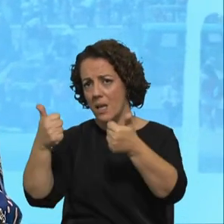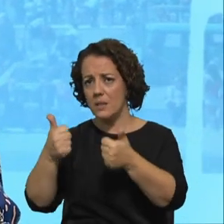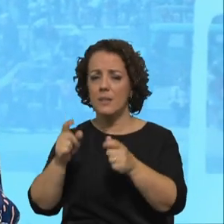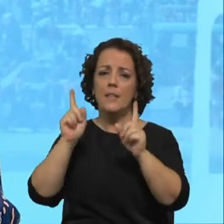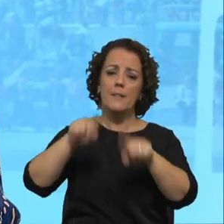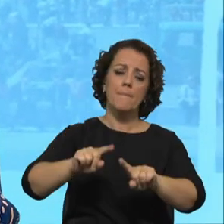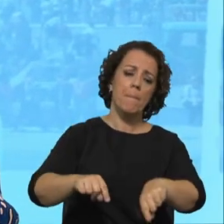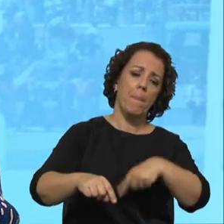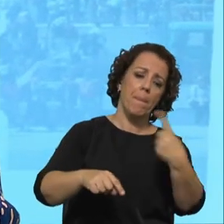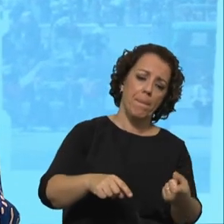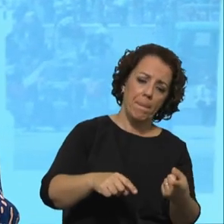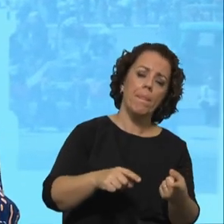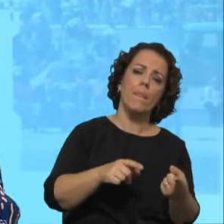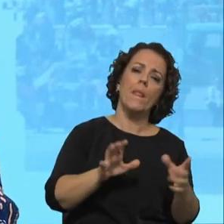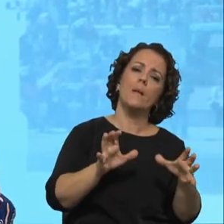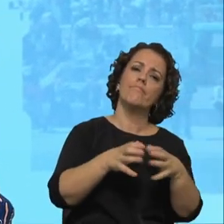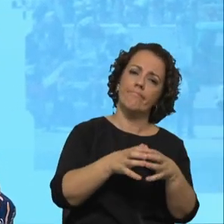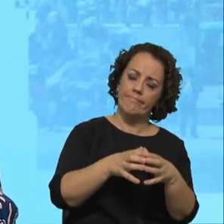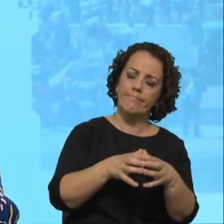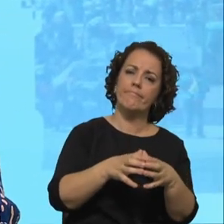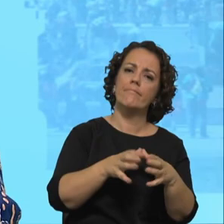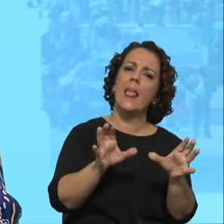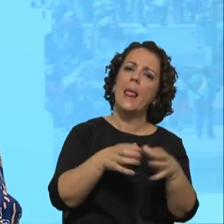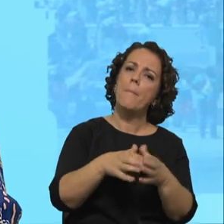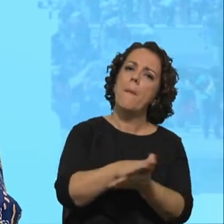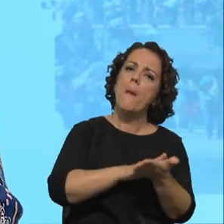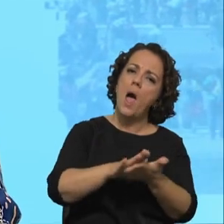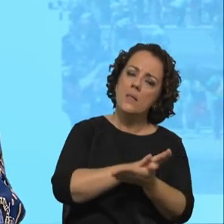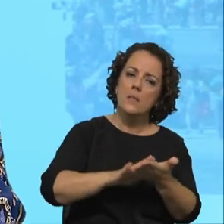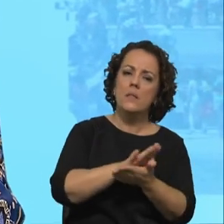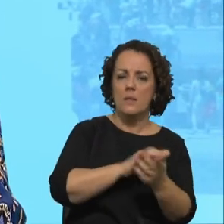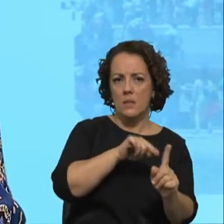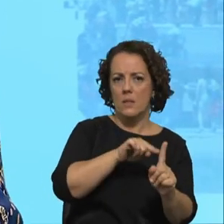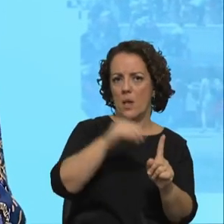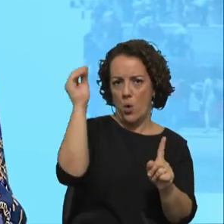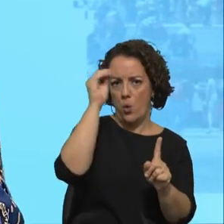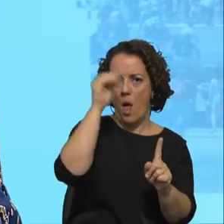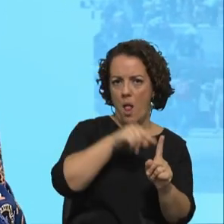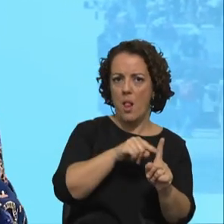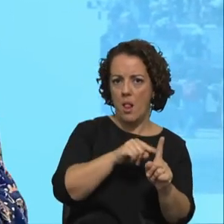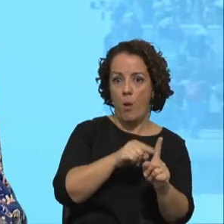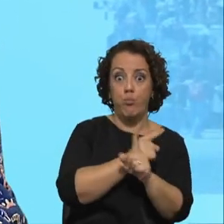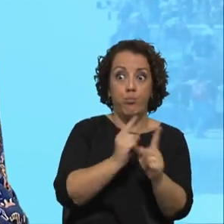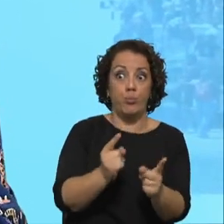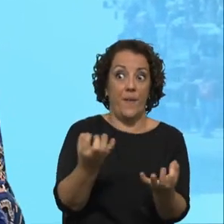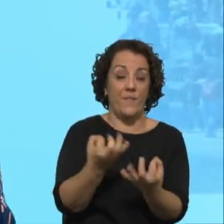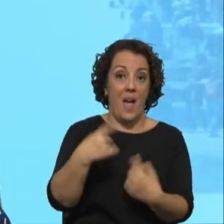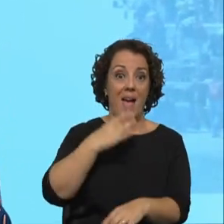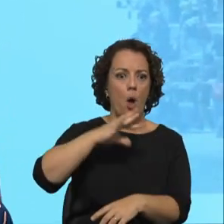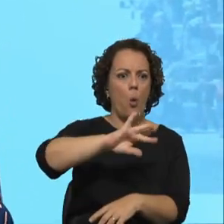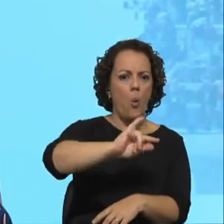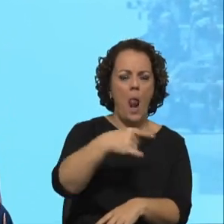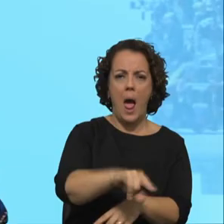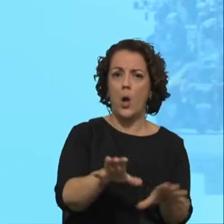nas paróquias, nas equipas de base mais rurais, porque efetivamente há locais onde nós temos grupos de crianças,